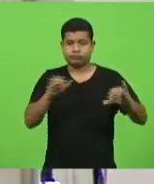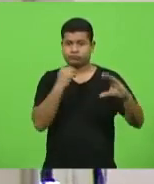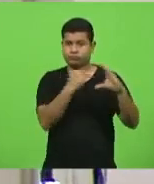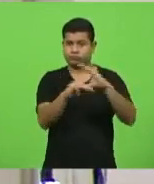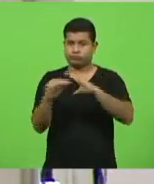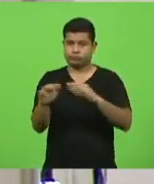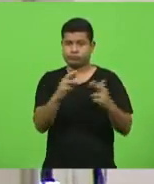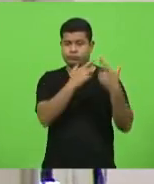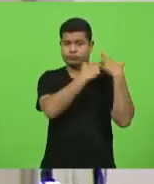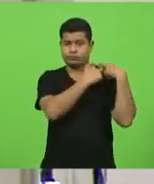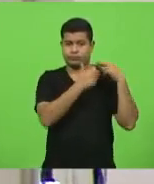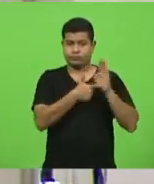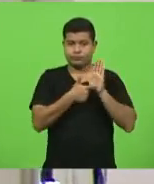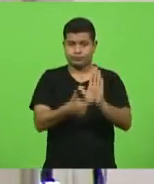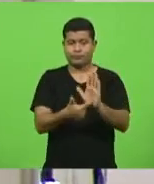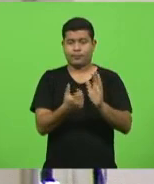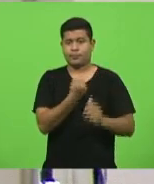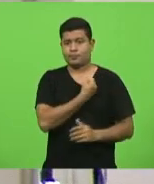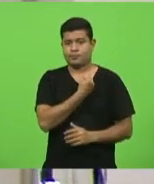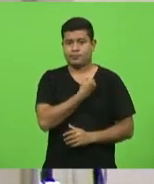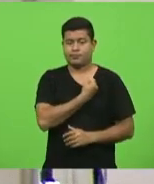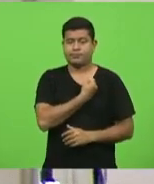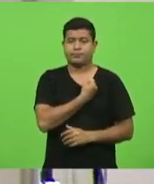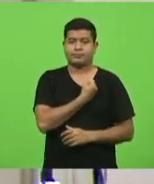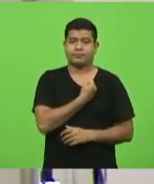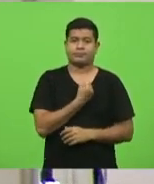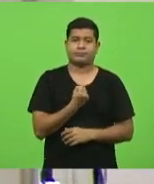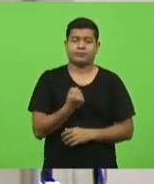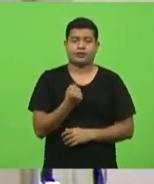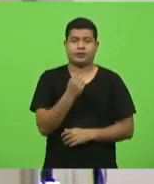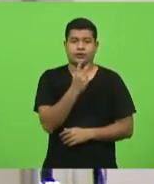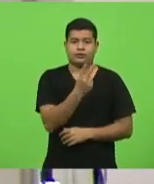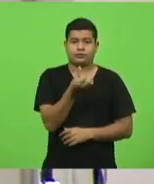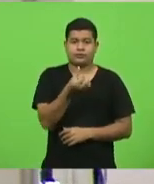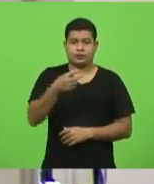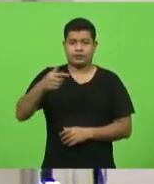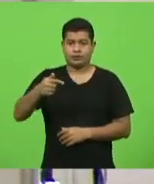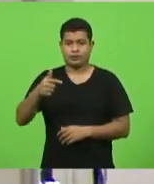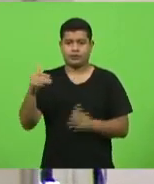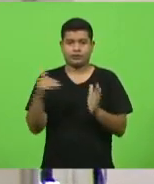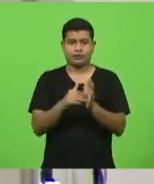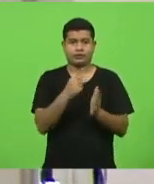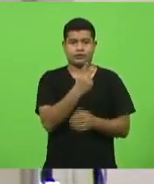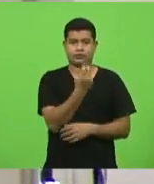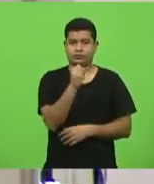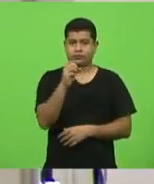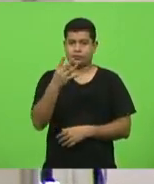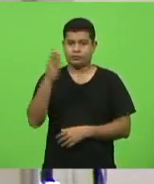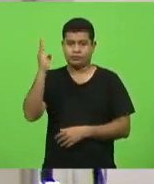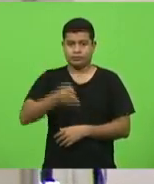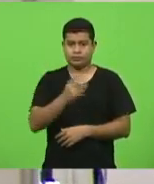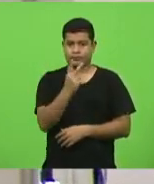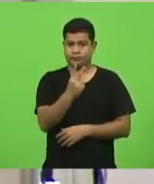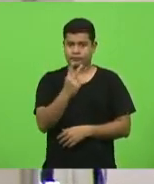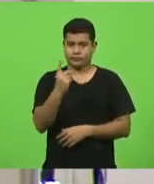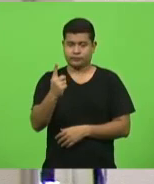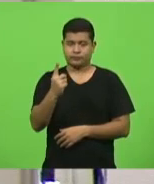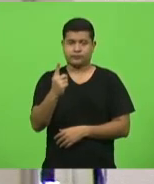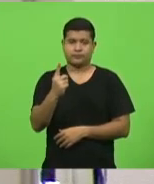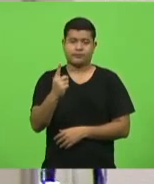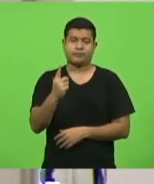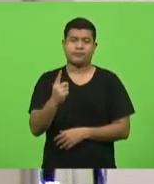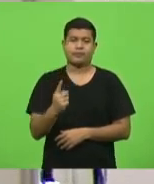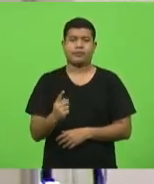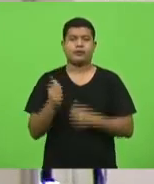indicações 267 a 284-2021. Explicações pessoais,